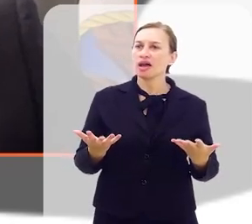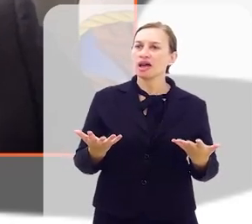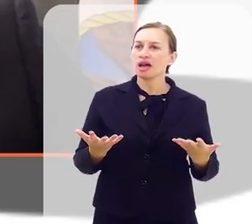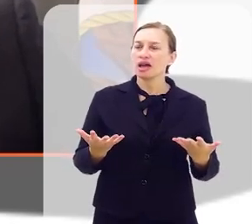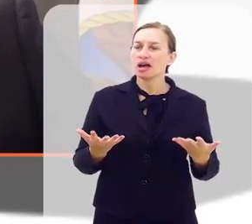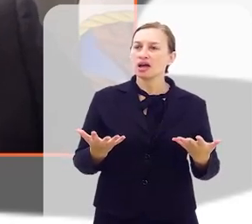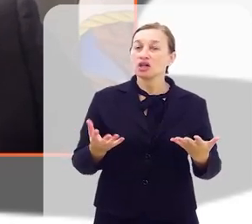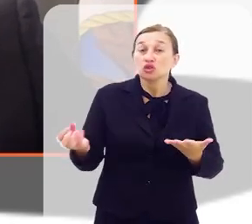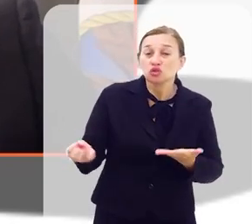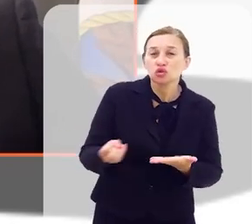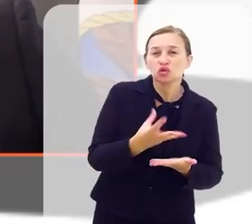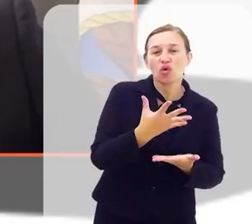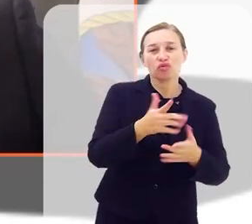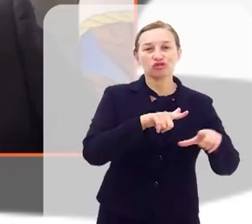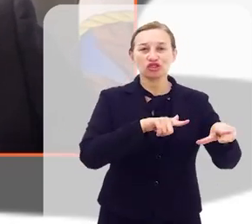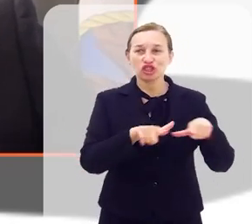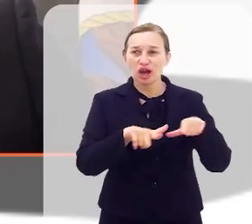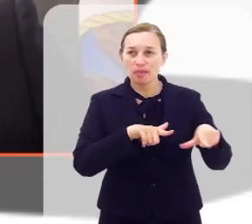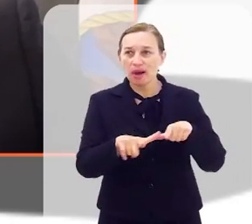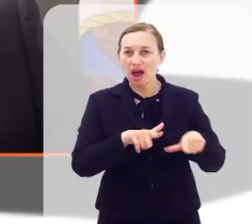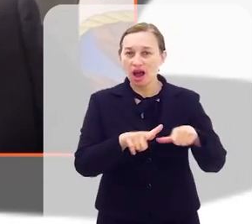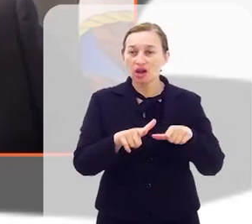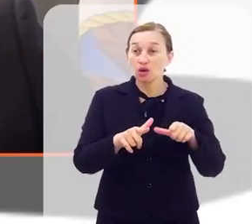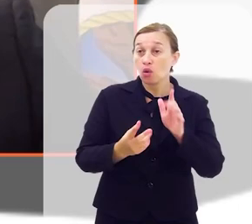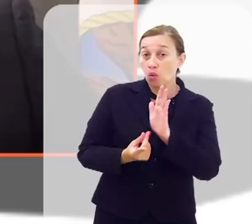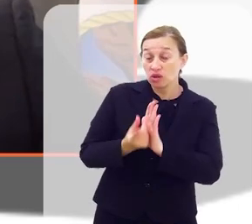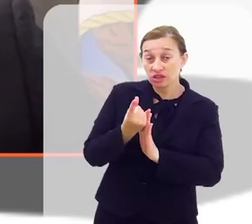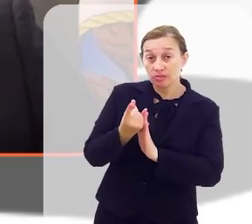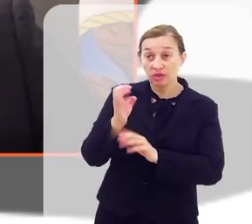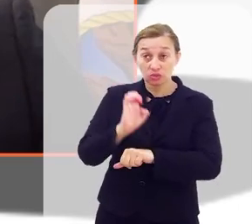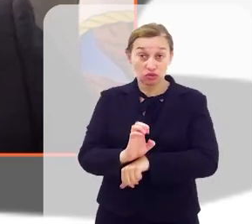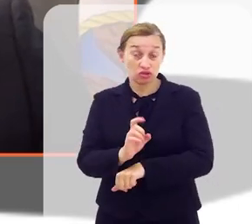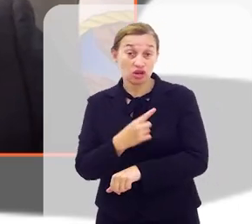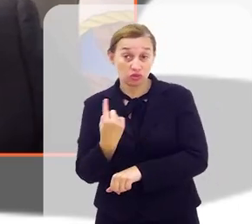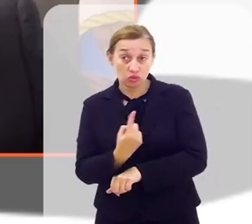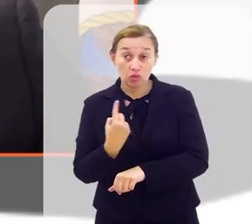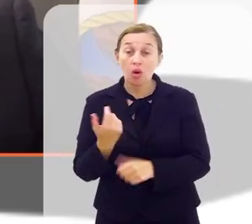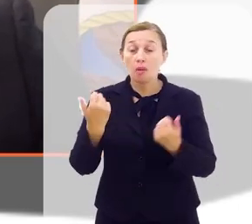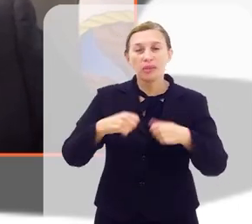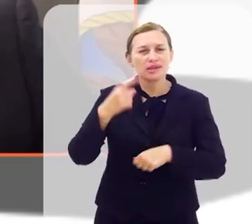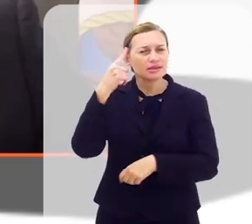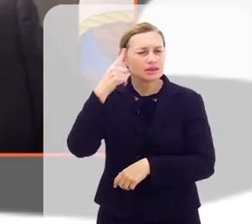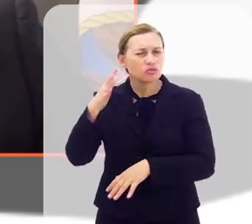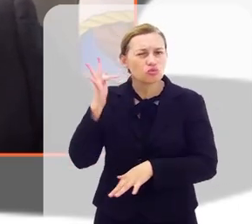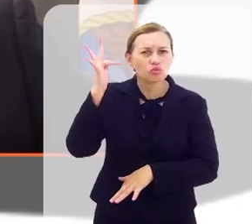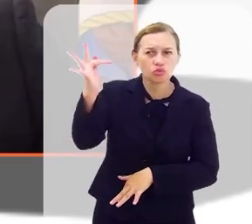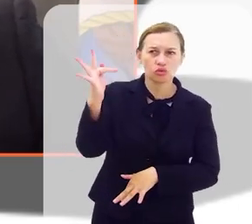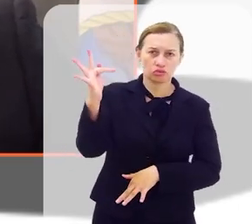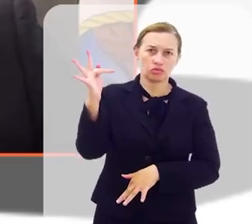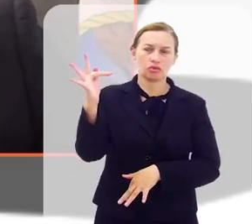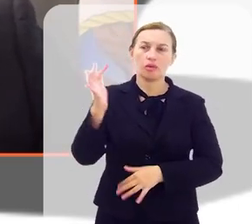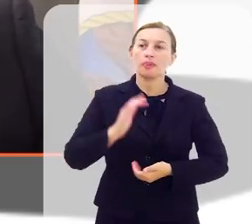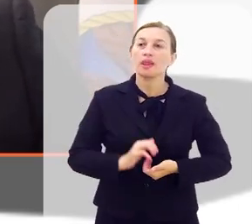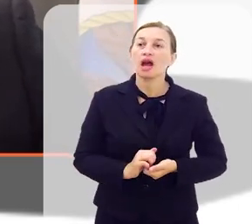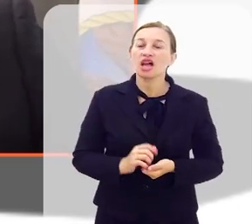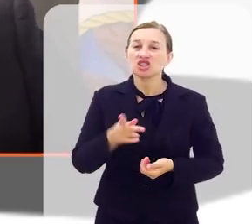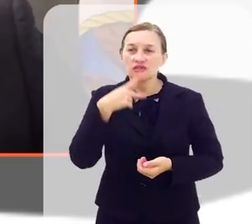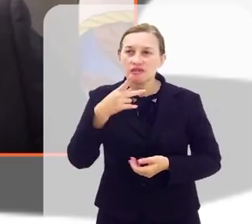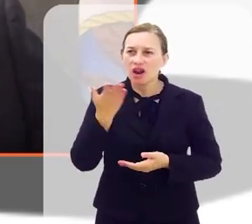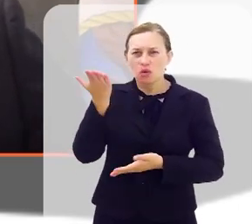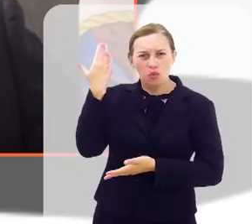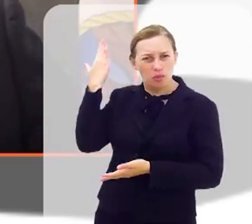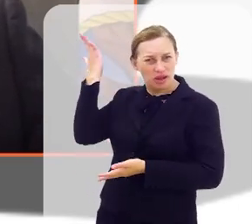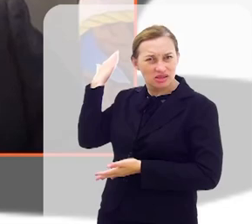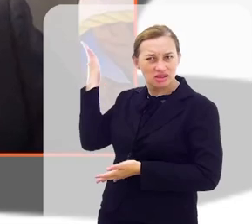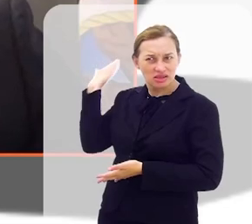abertura de novos empregos, do orçamento do nosso Estado, pensando sempre no futuro. A gente fala que o